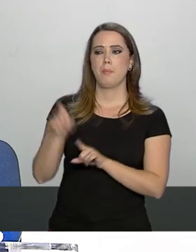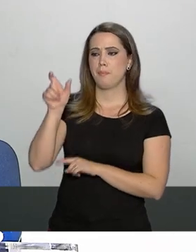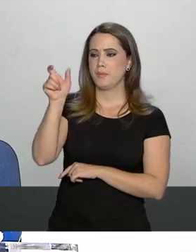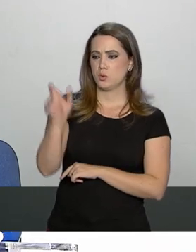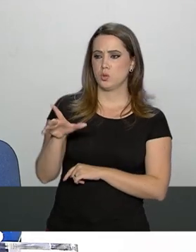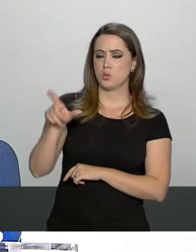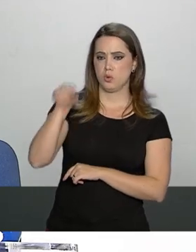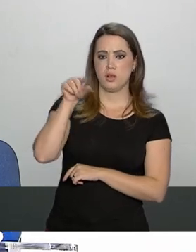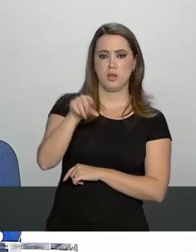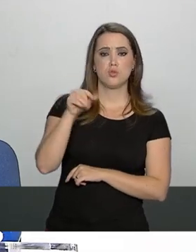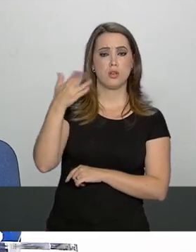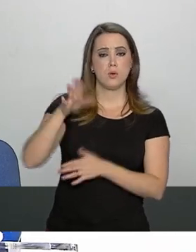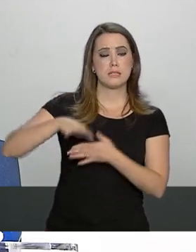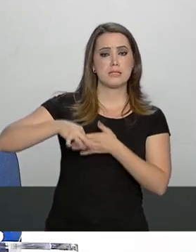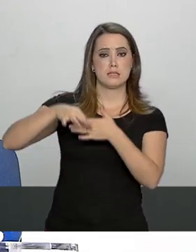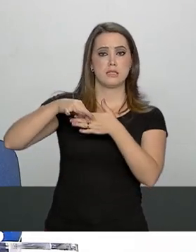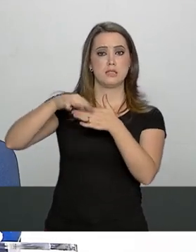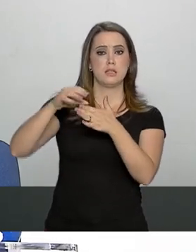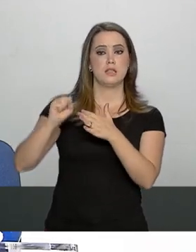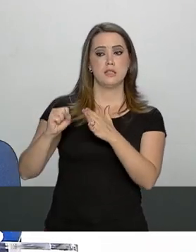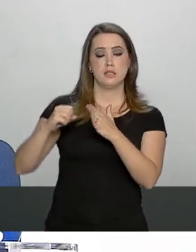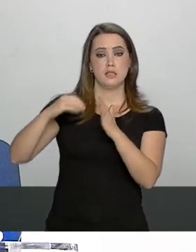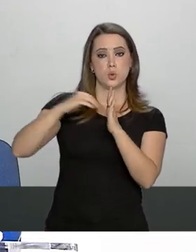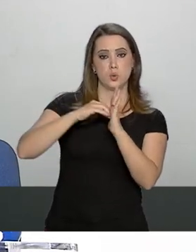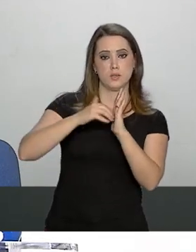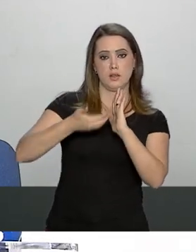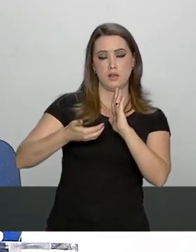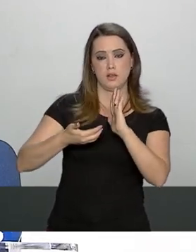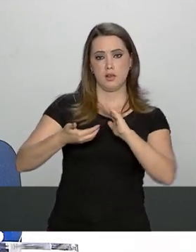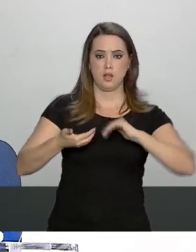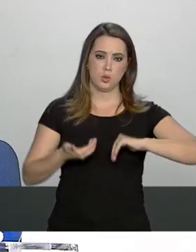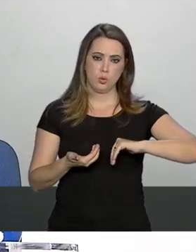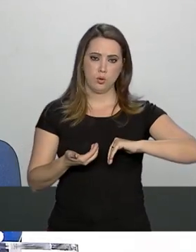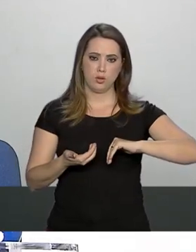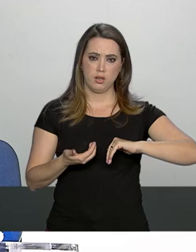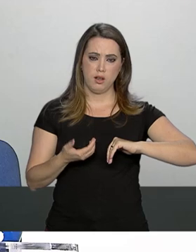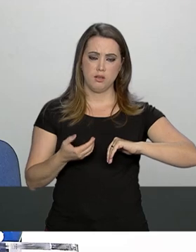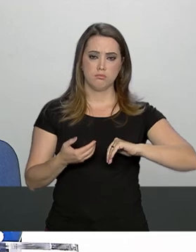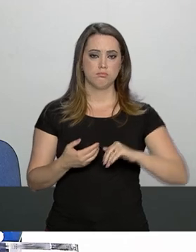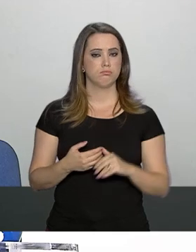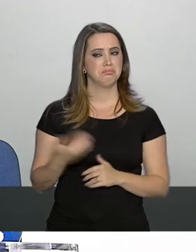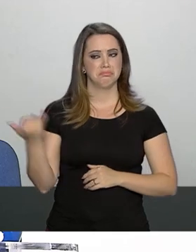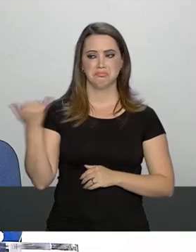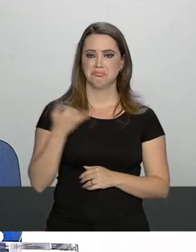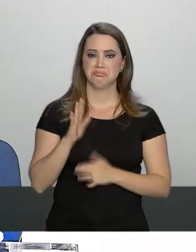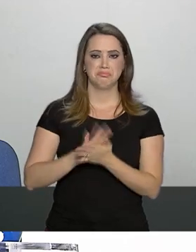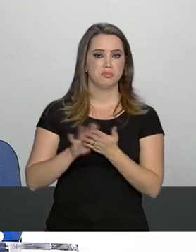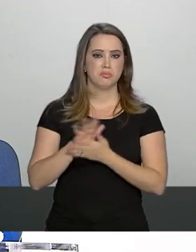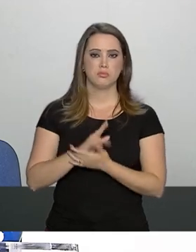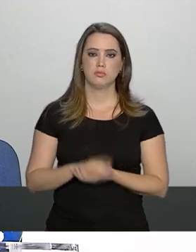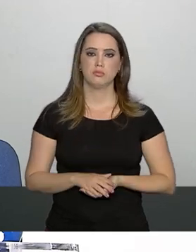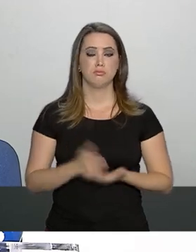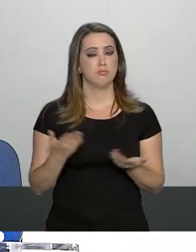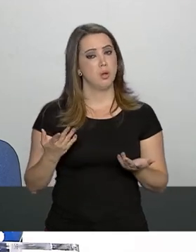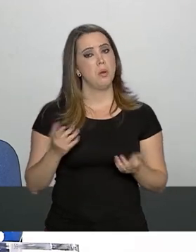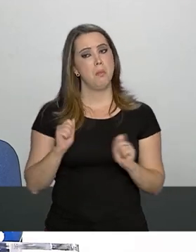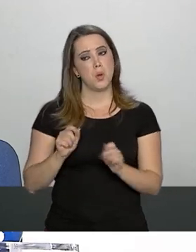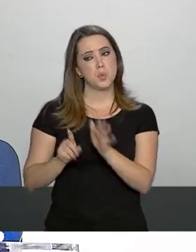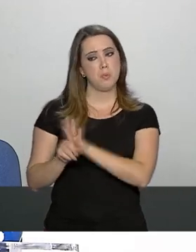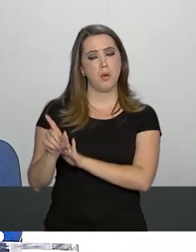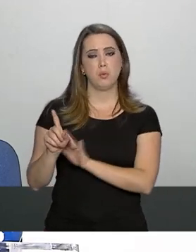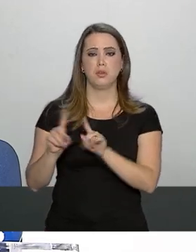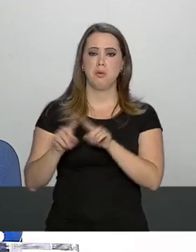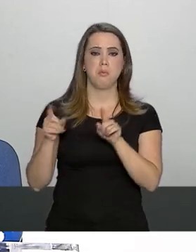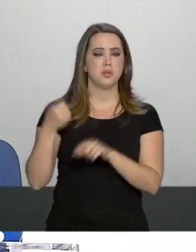serão os líderes do governo no senado e no congresso não comentou comigo não tem previsão de sair essa semana não posso arruí-lo